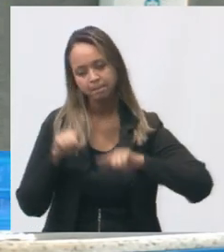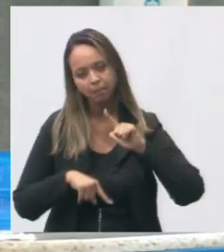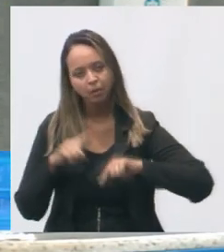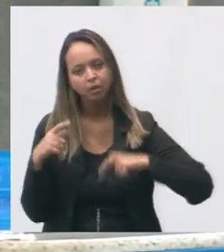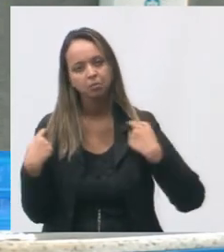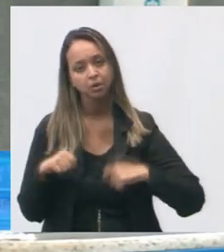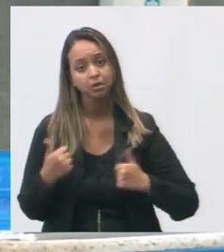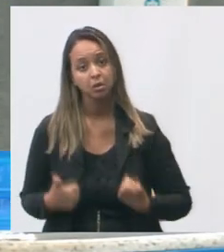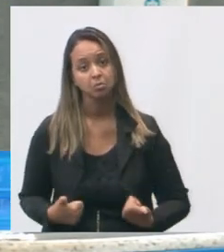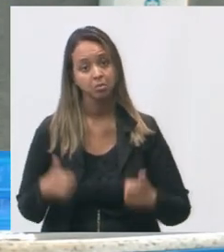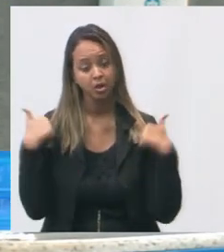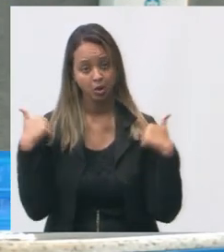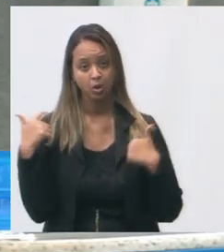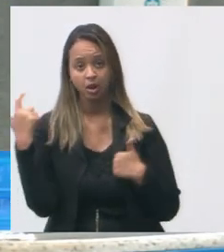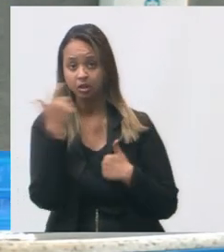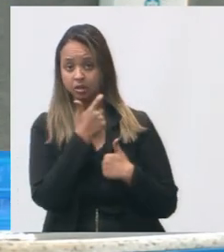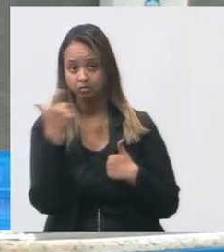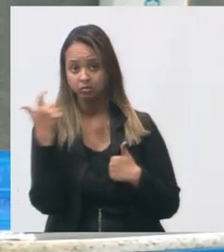de melhoria na odontologia